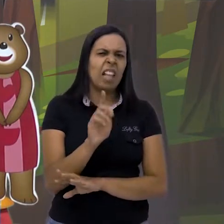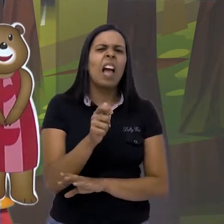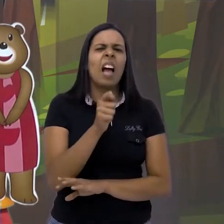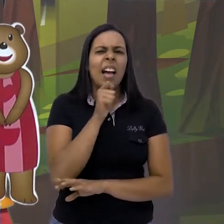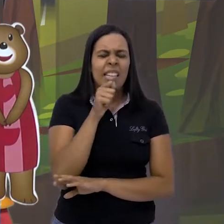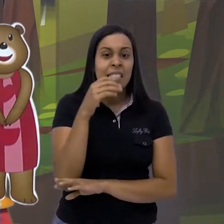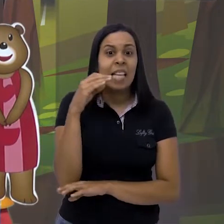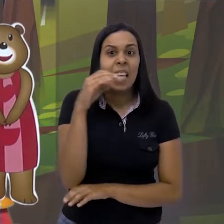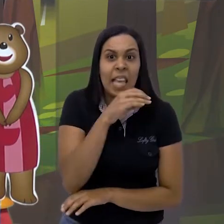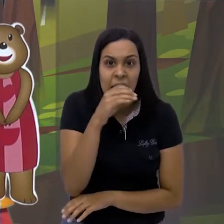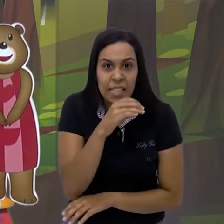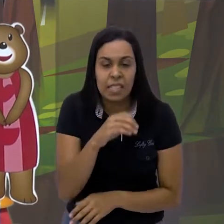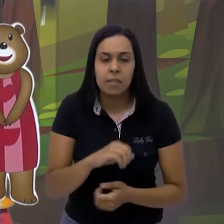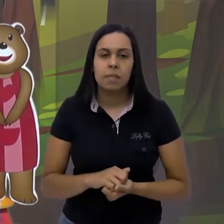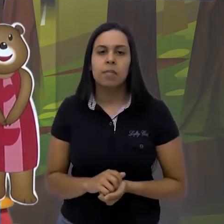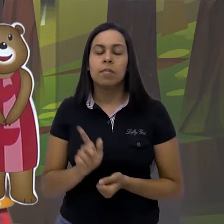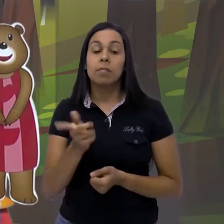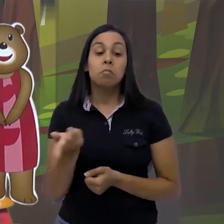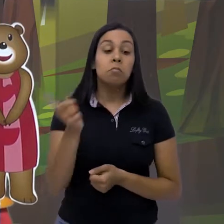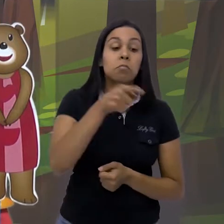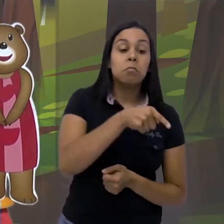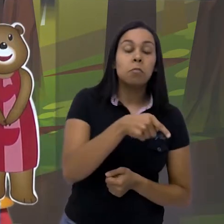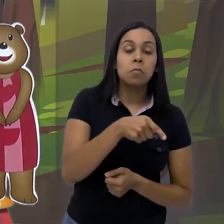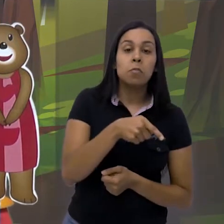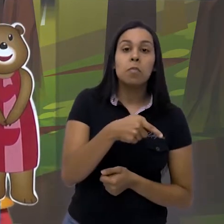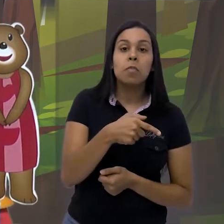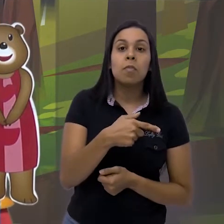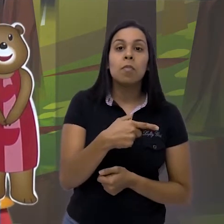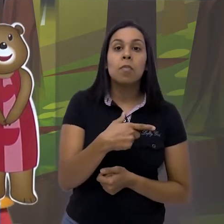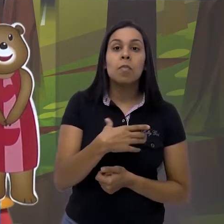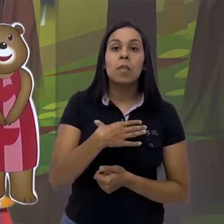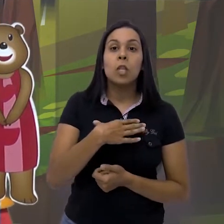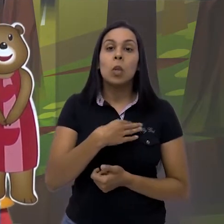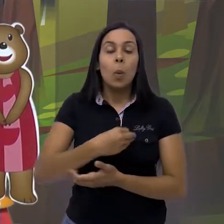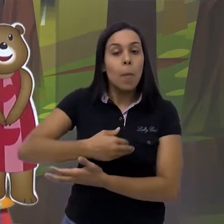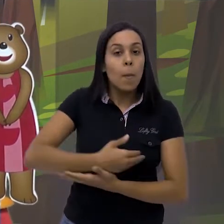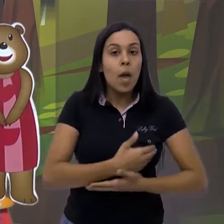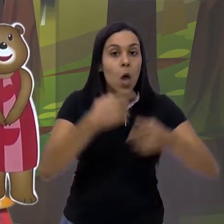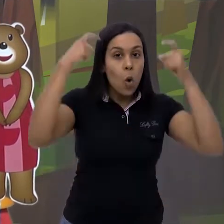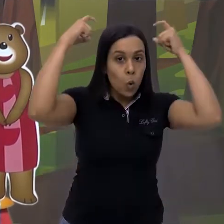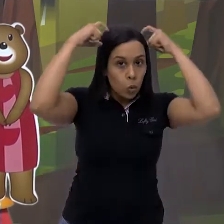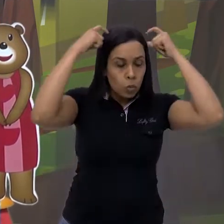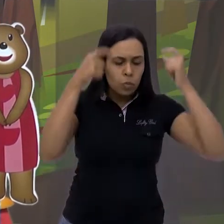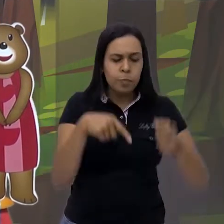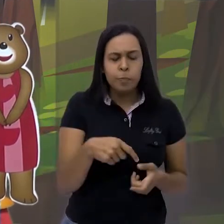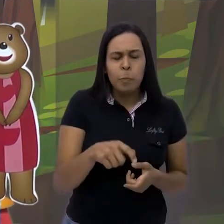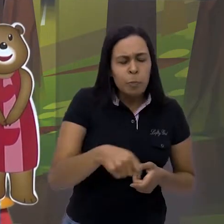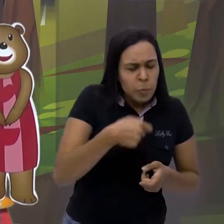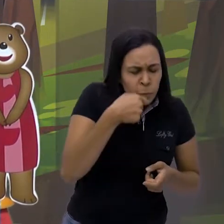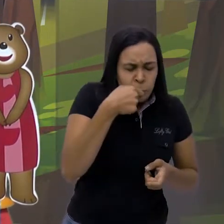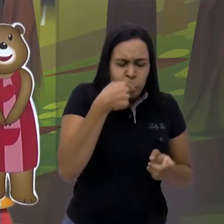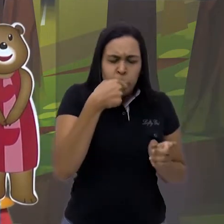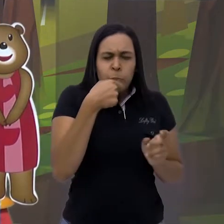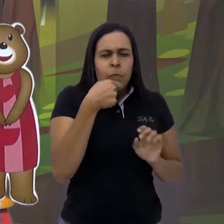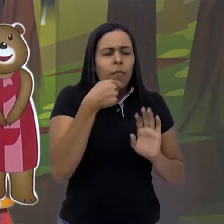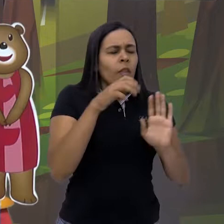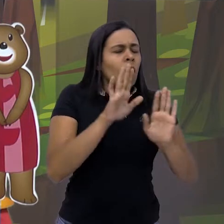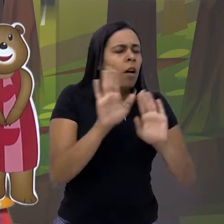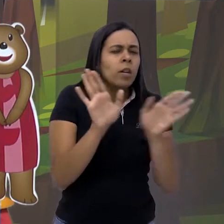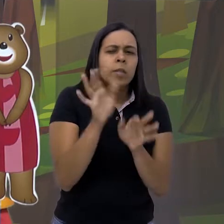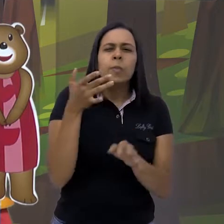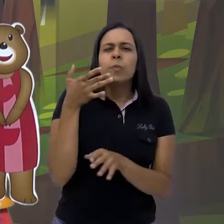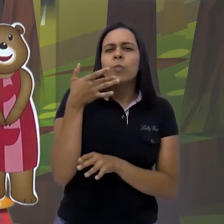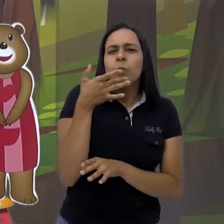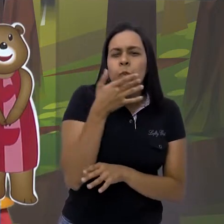também está muito quente. Depois, foi para a tigela do bebê urso. Hum, que gostoso! E